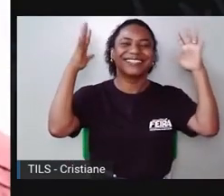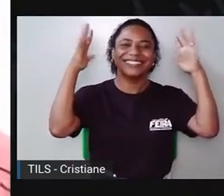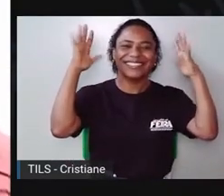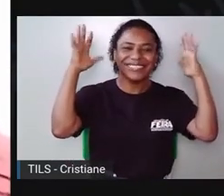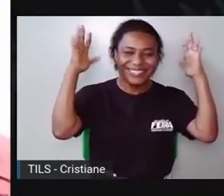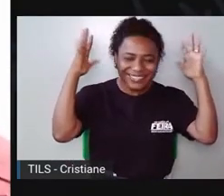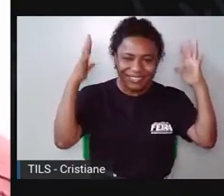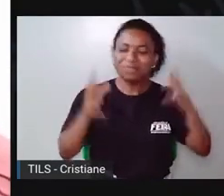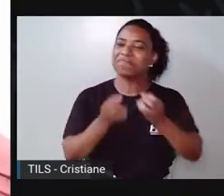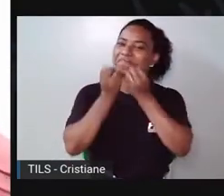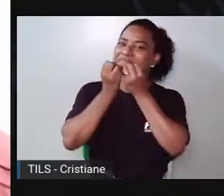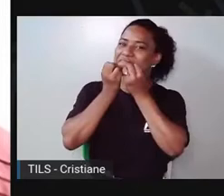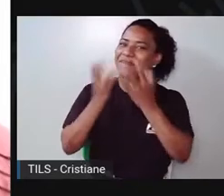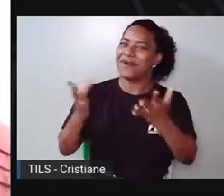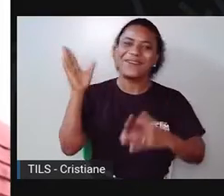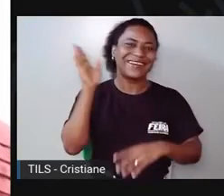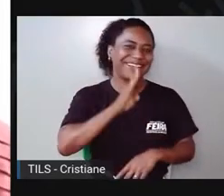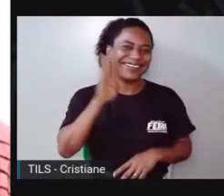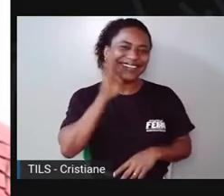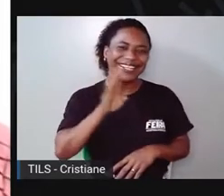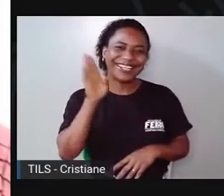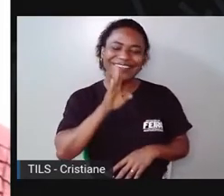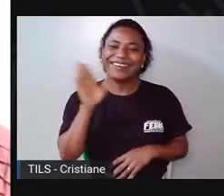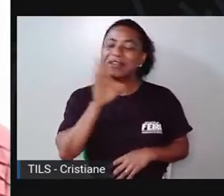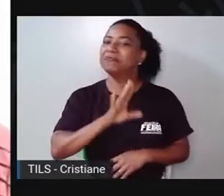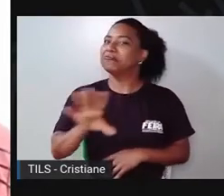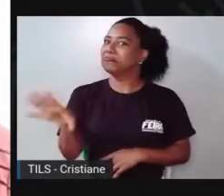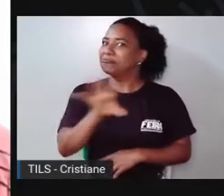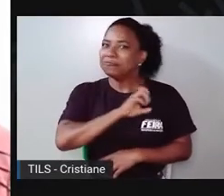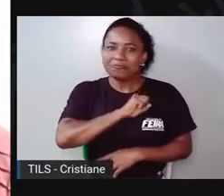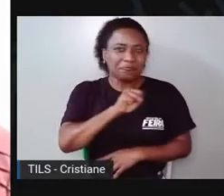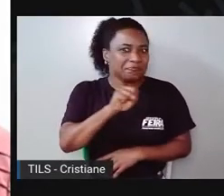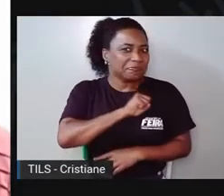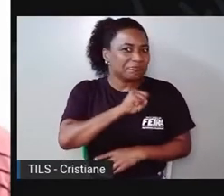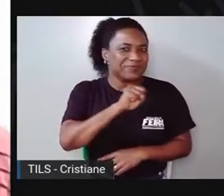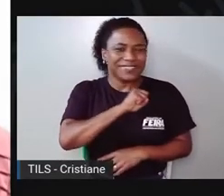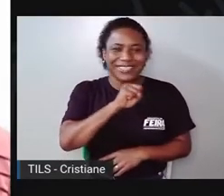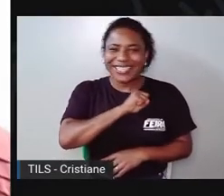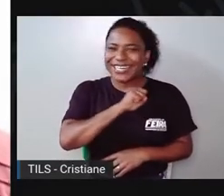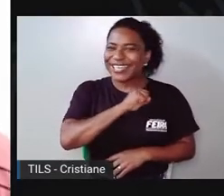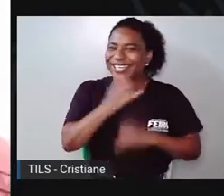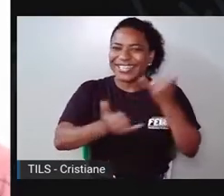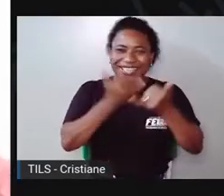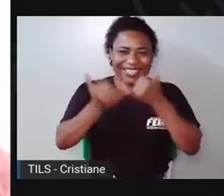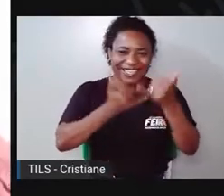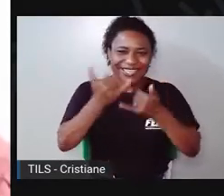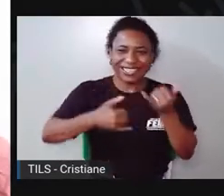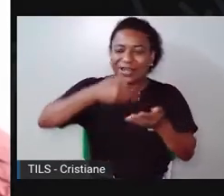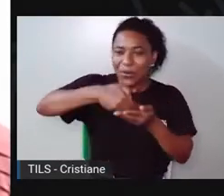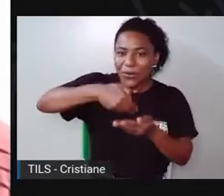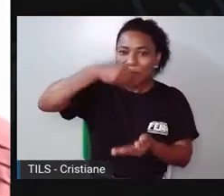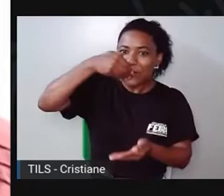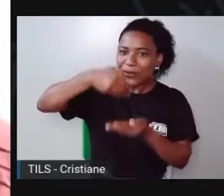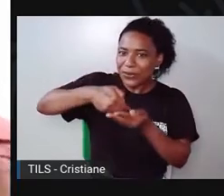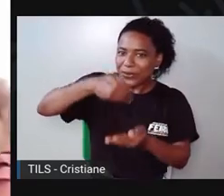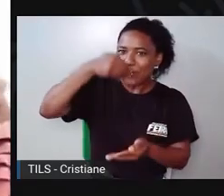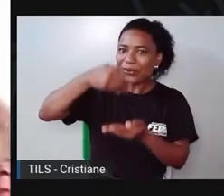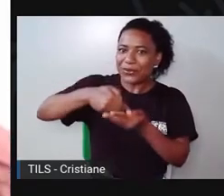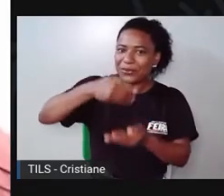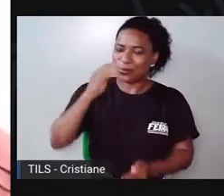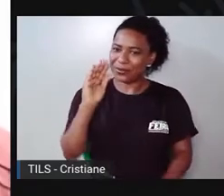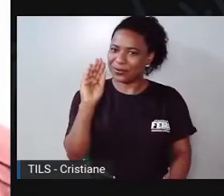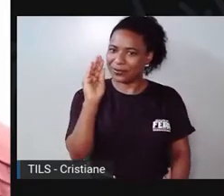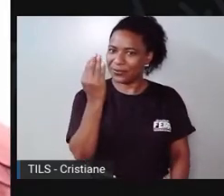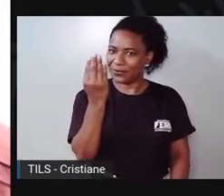Muito legal essa canção Adorei essa brincadeira da colher Elisa, posso te ensinar um